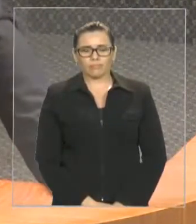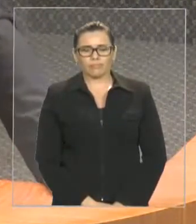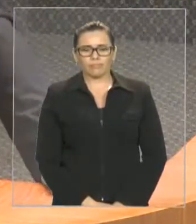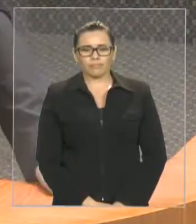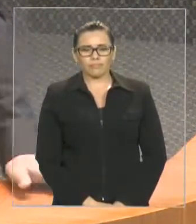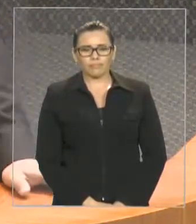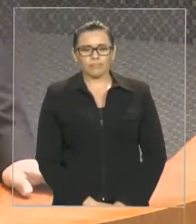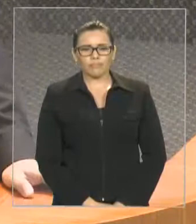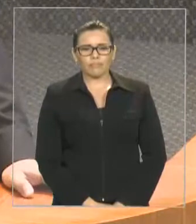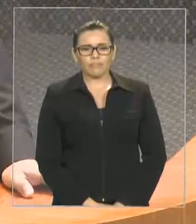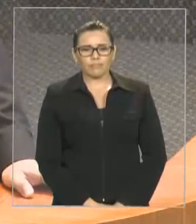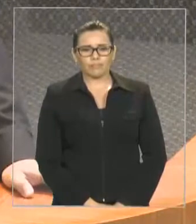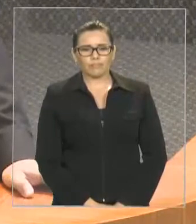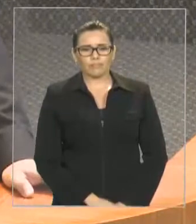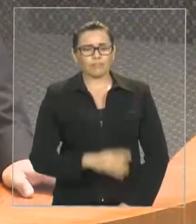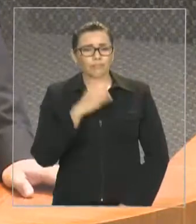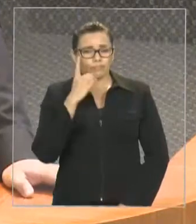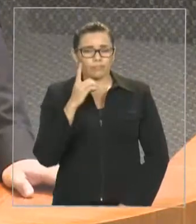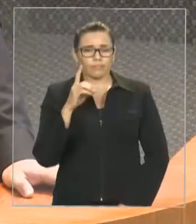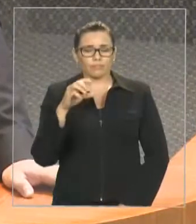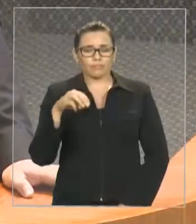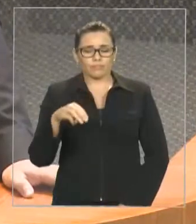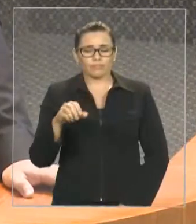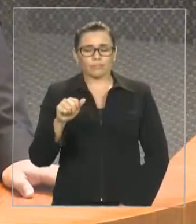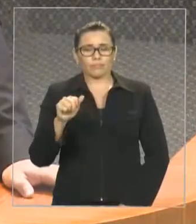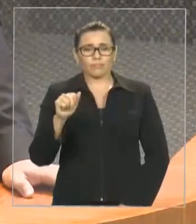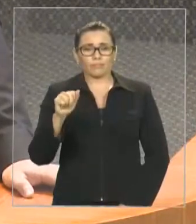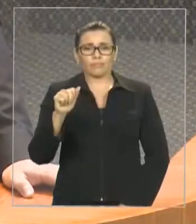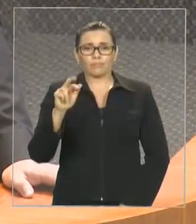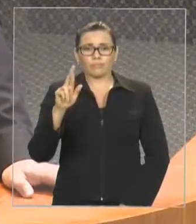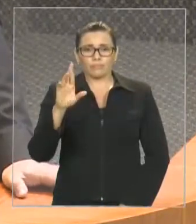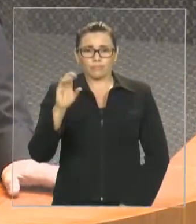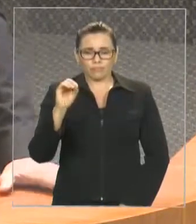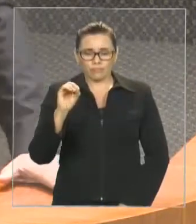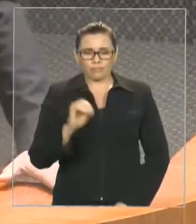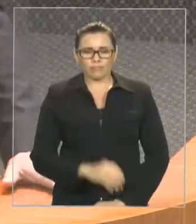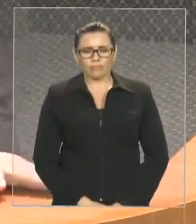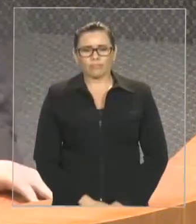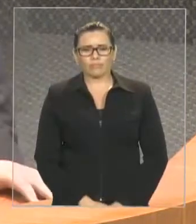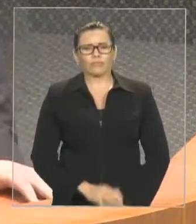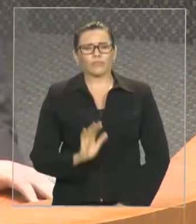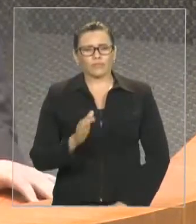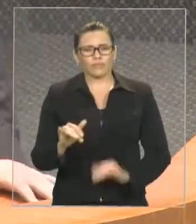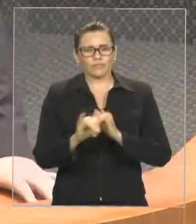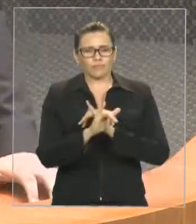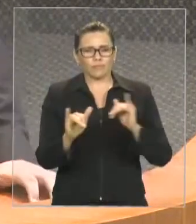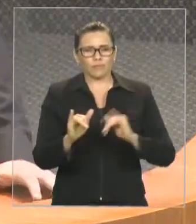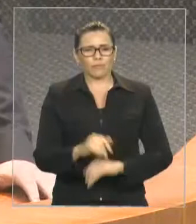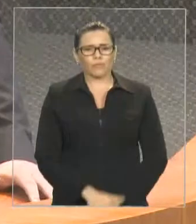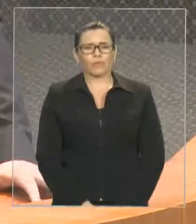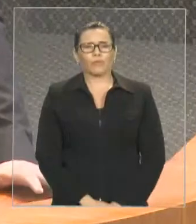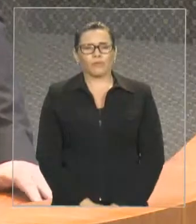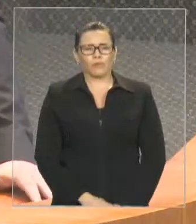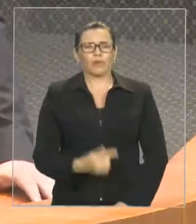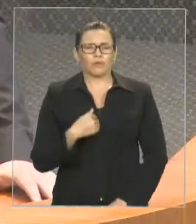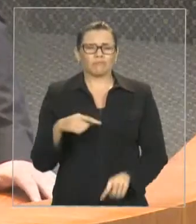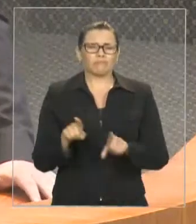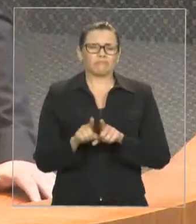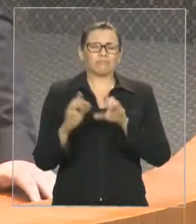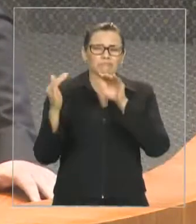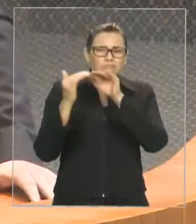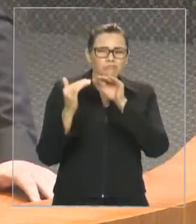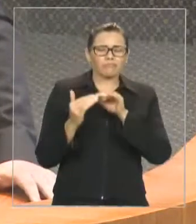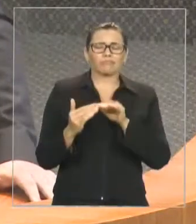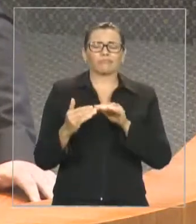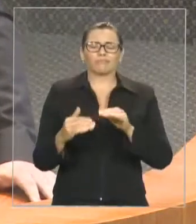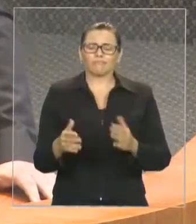Como bem disse o deputado Marco Aurélio, é de se parabenizar, deputado Marco Aurélio, o que o governo do estado vem fazendo em